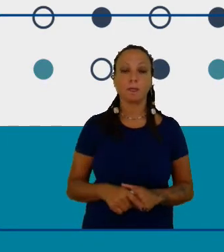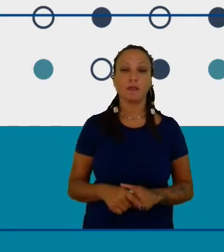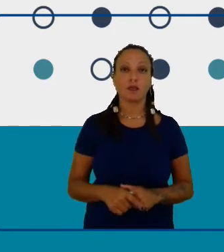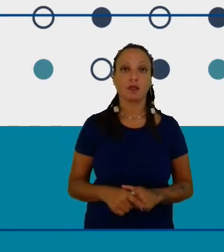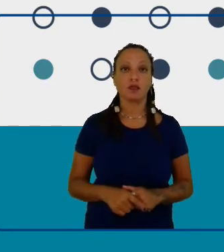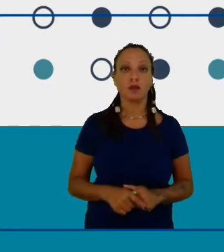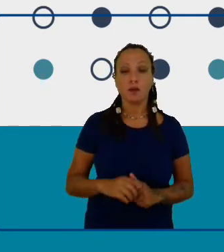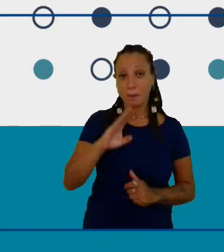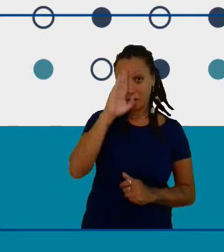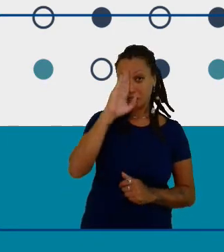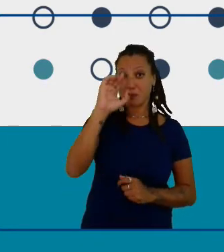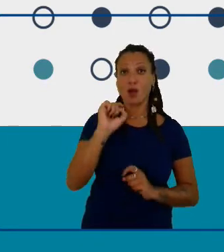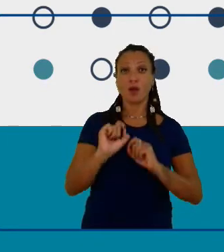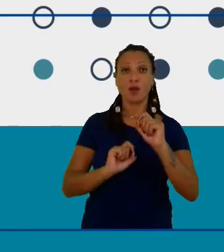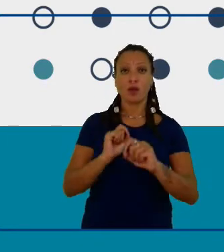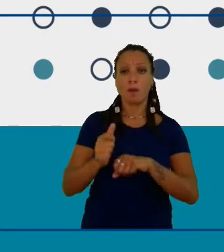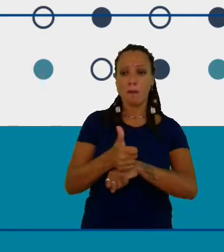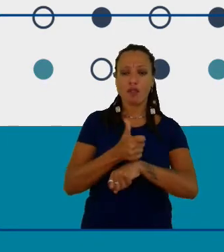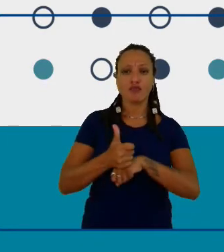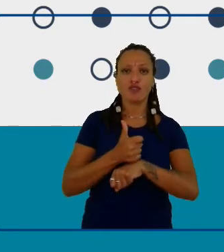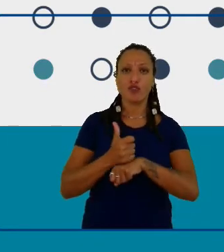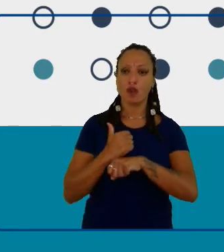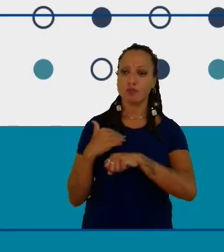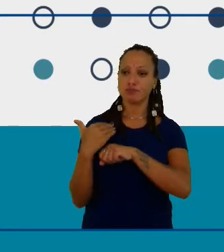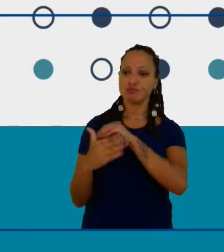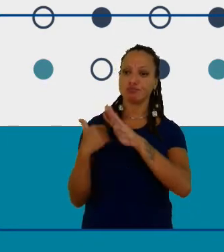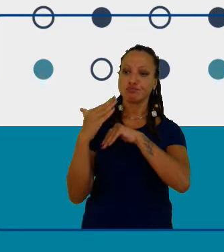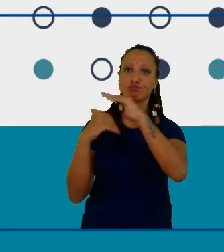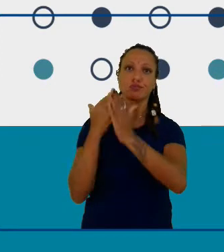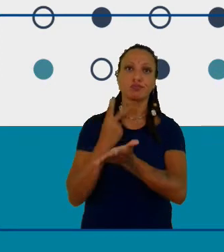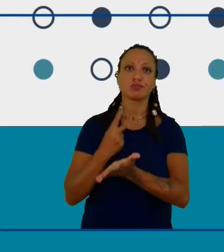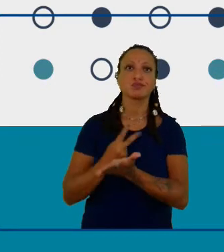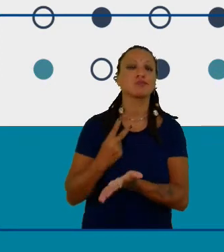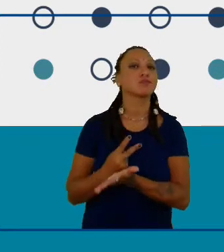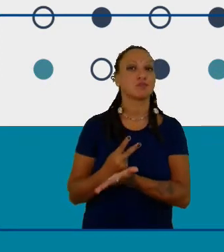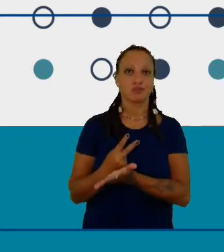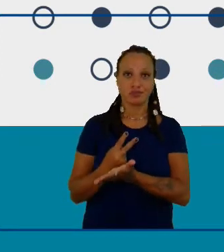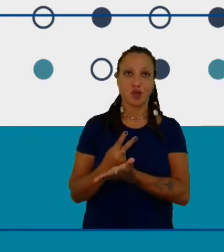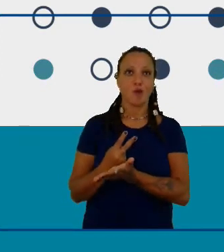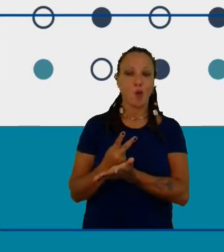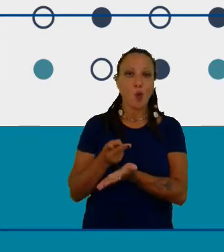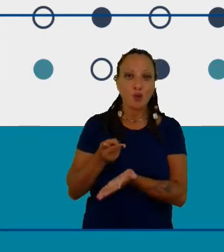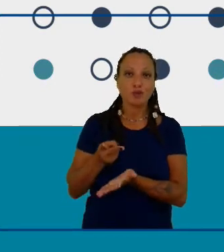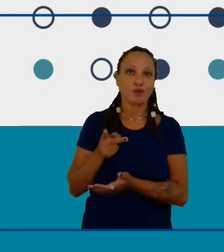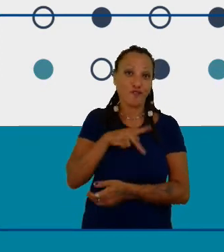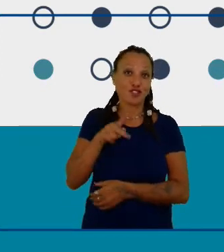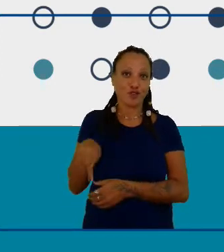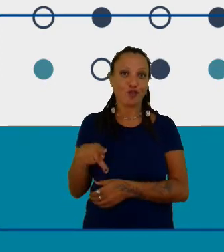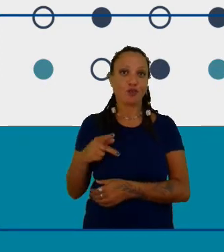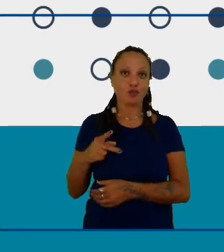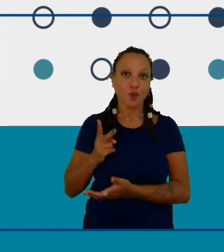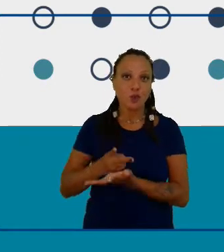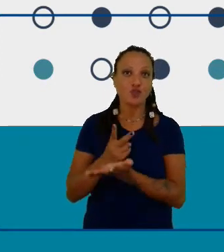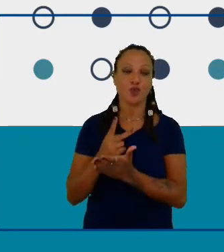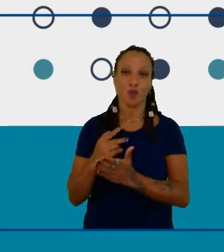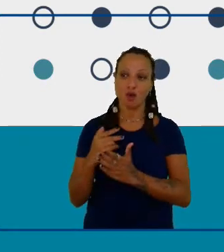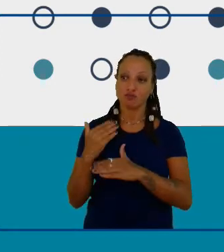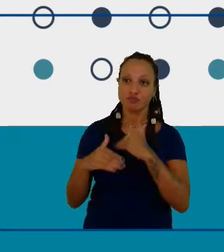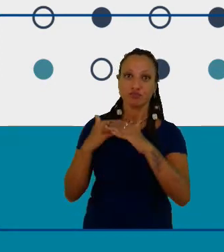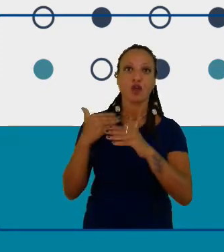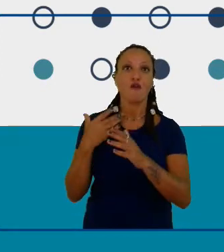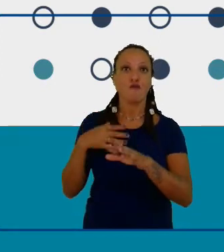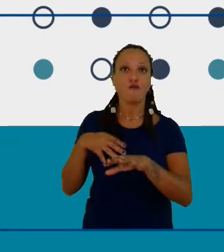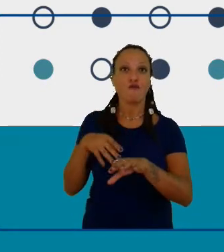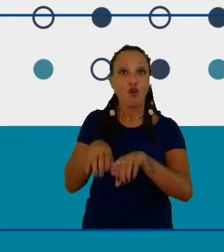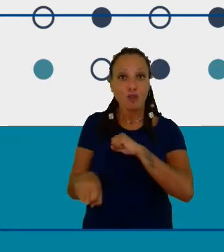desenvolvimento profissional contínuo dos professores, que é uma rede que a gente estabeleceu e a gente agora tem quatro